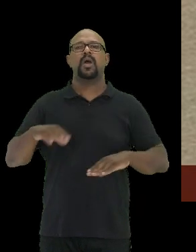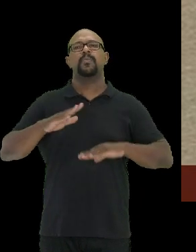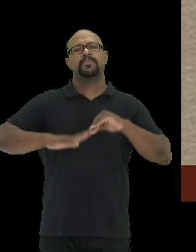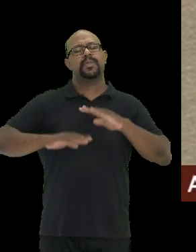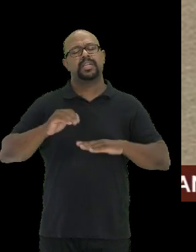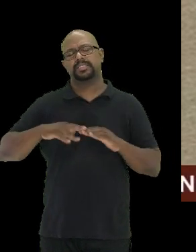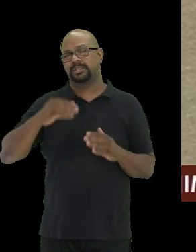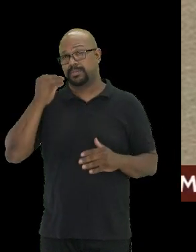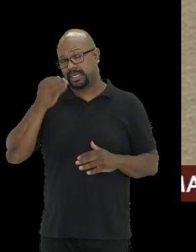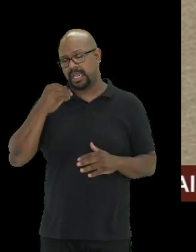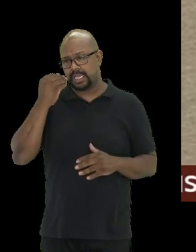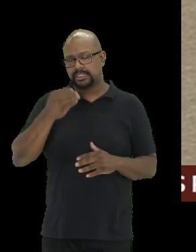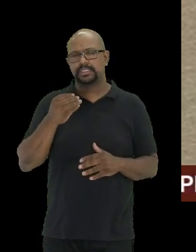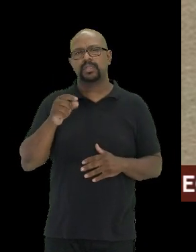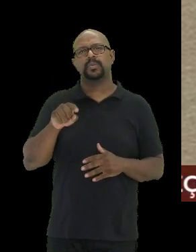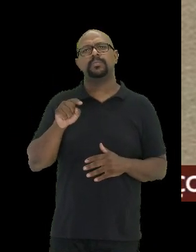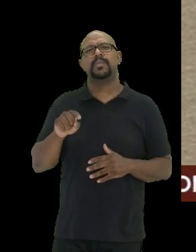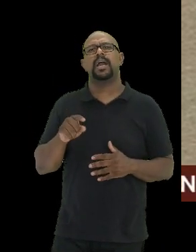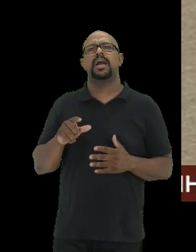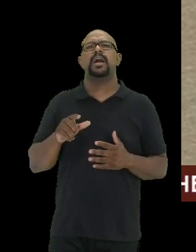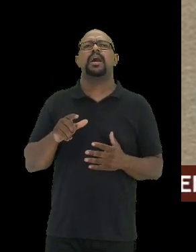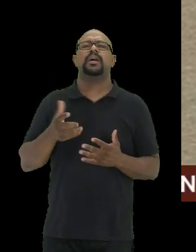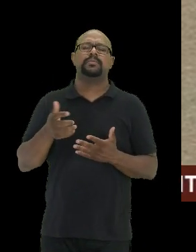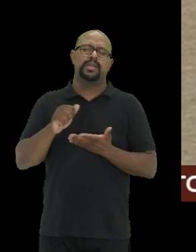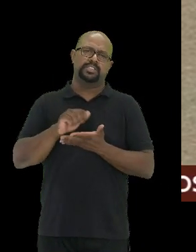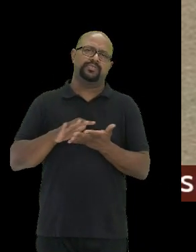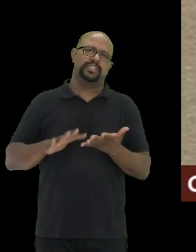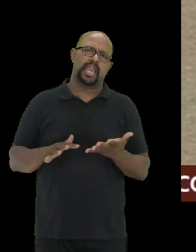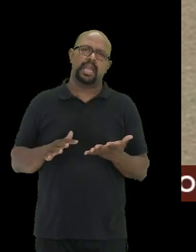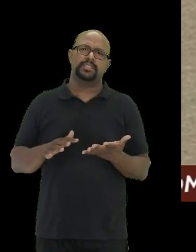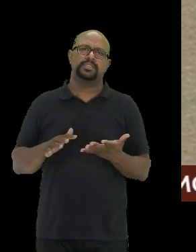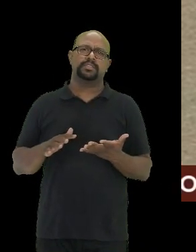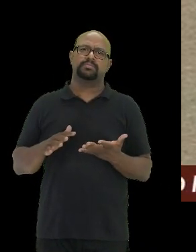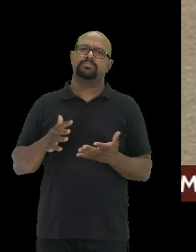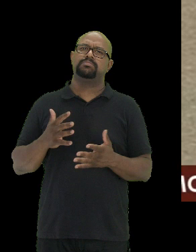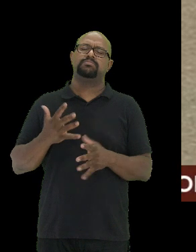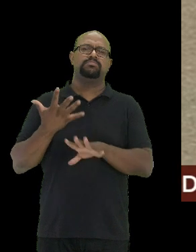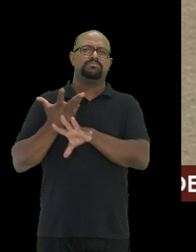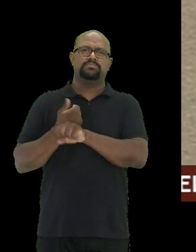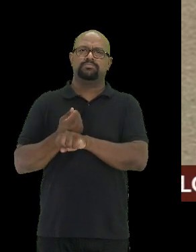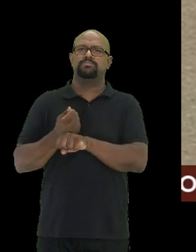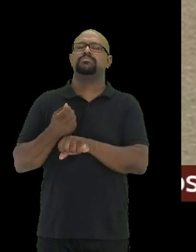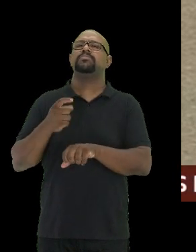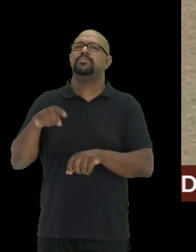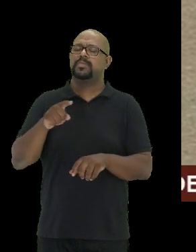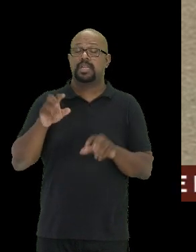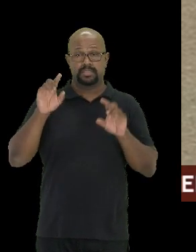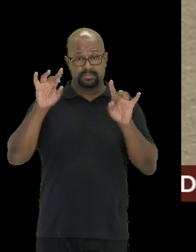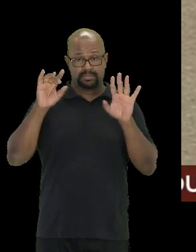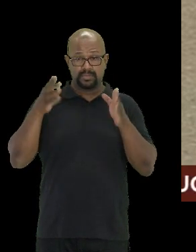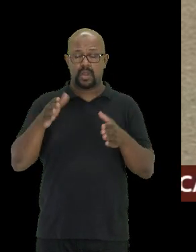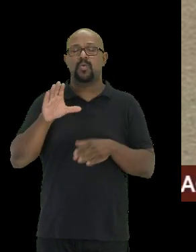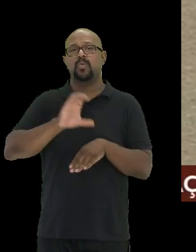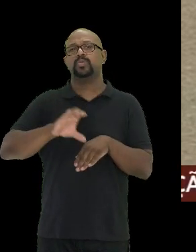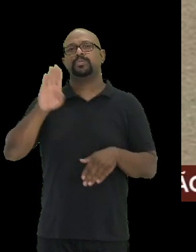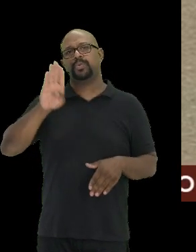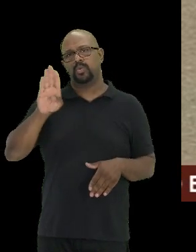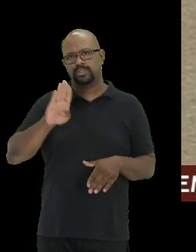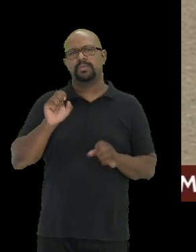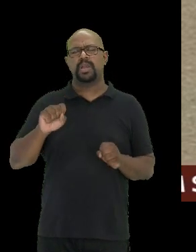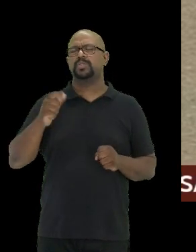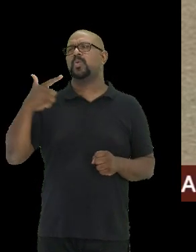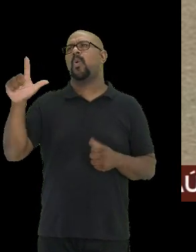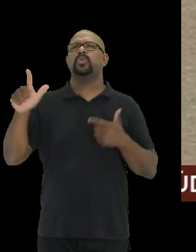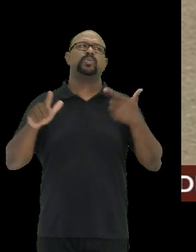Experiências, uma atividade interdisciplinar, voltada especialmente para o curso de Biologia, mas incluía